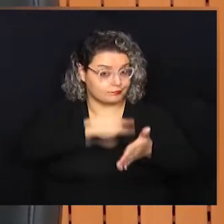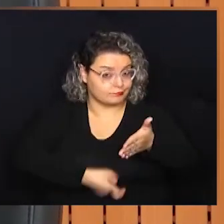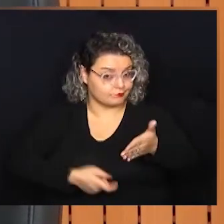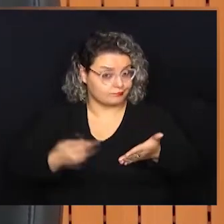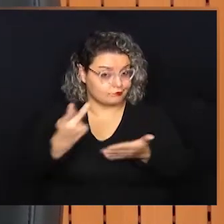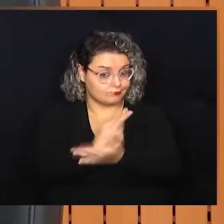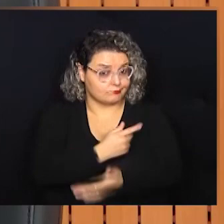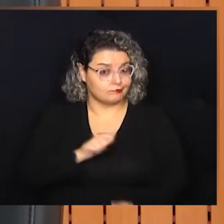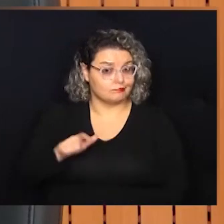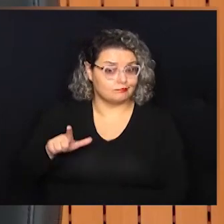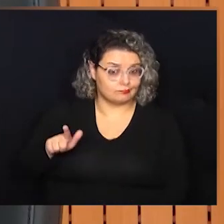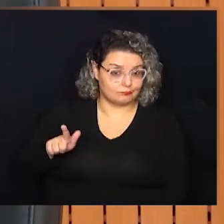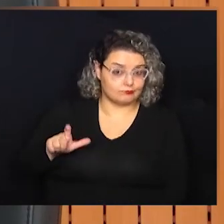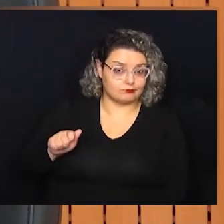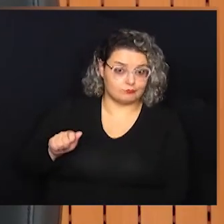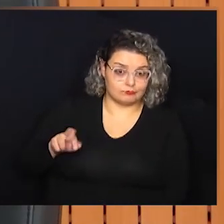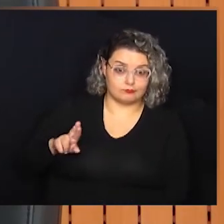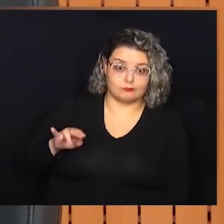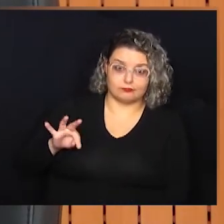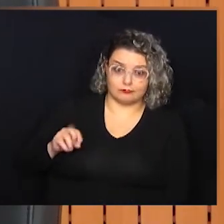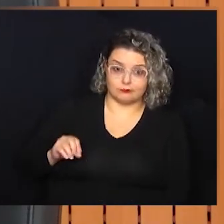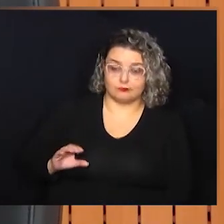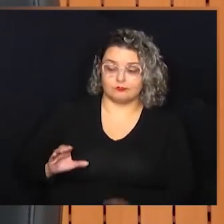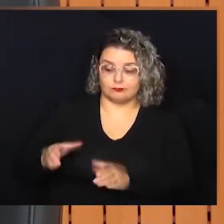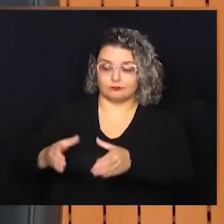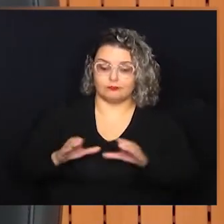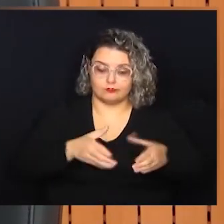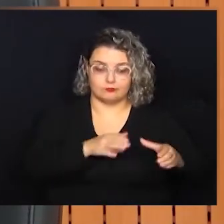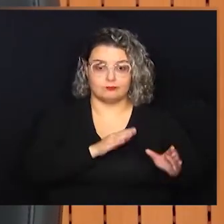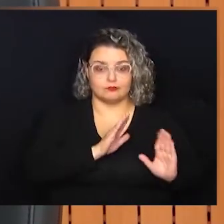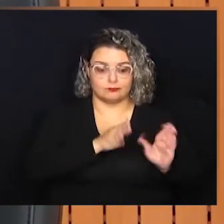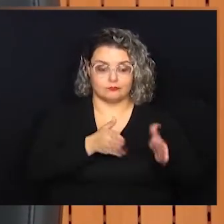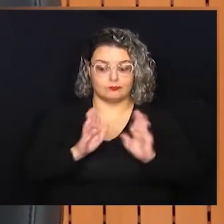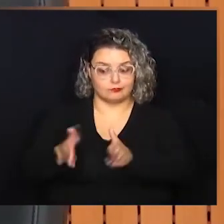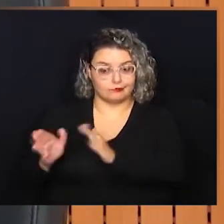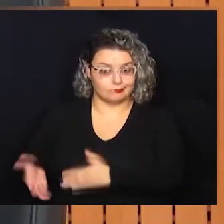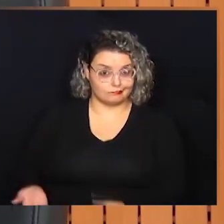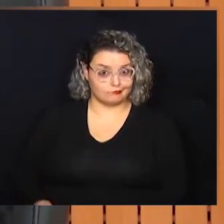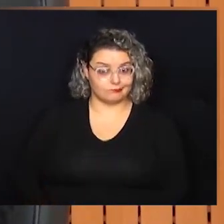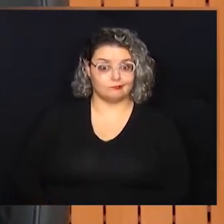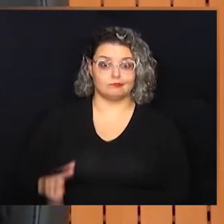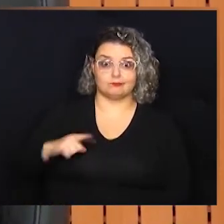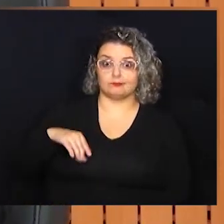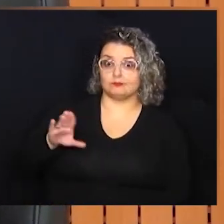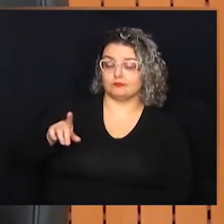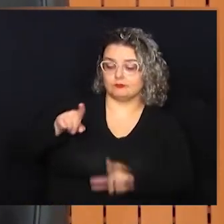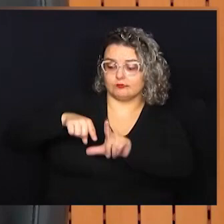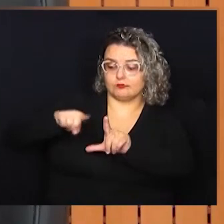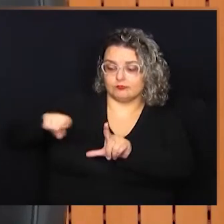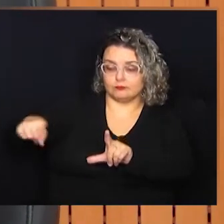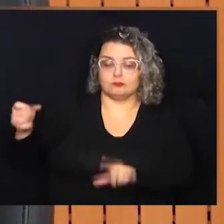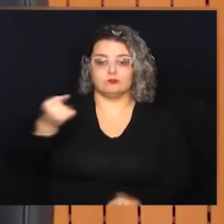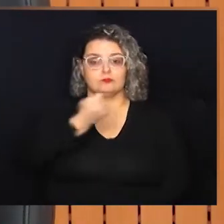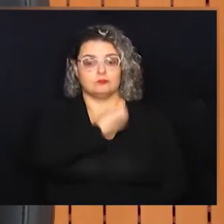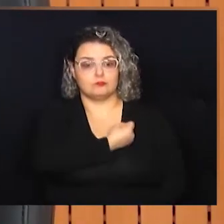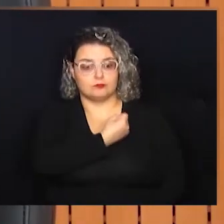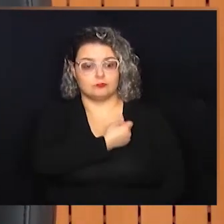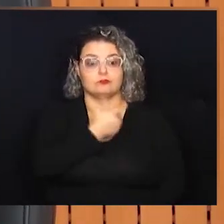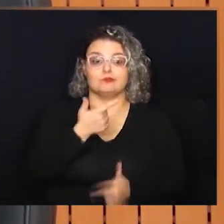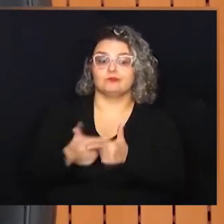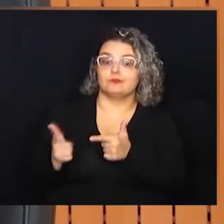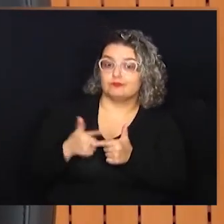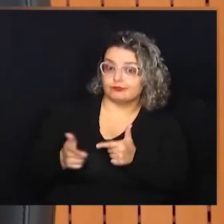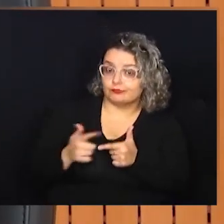erro do algoritmo mirava em alguns grupos específicos. A gente tem mais indícios em